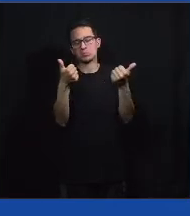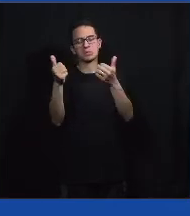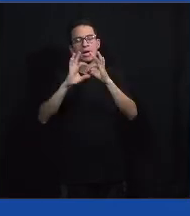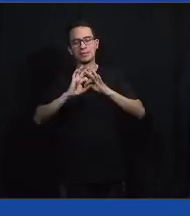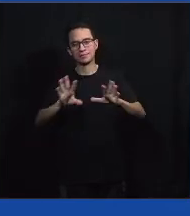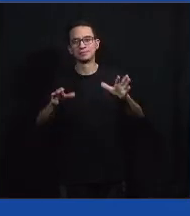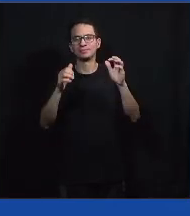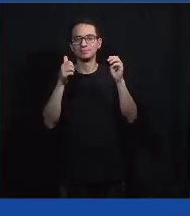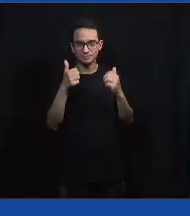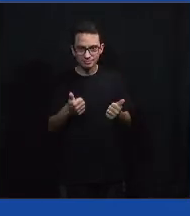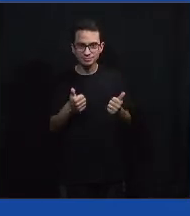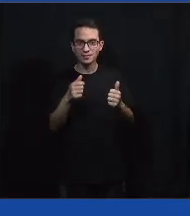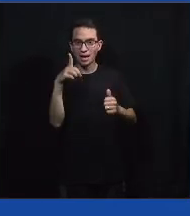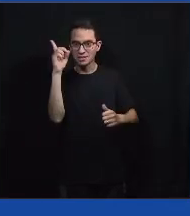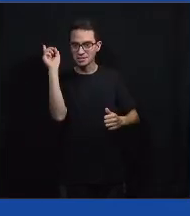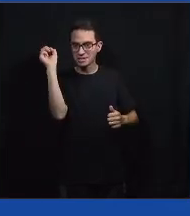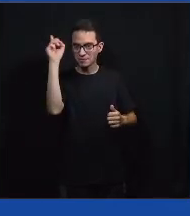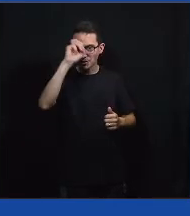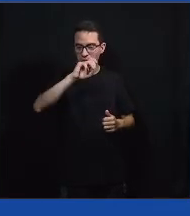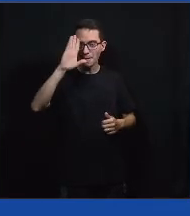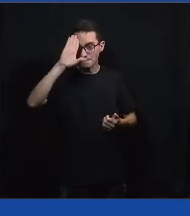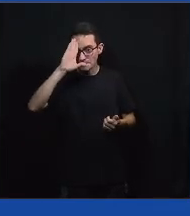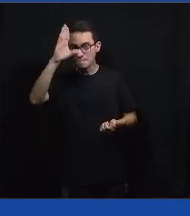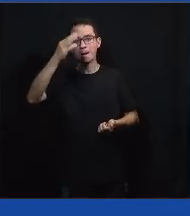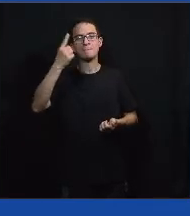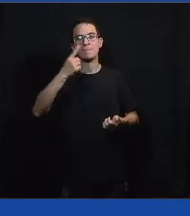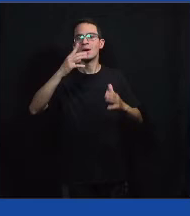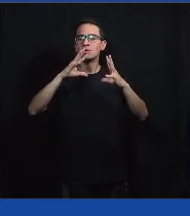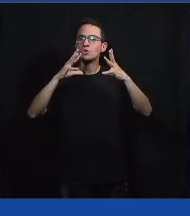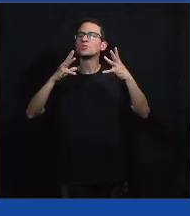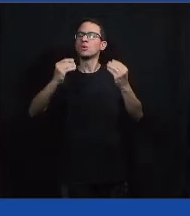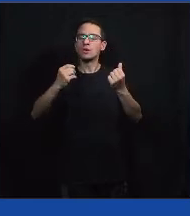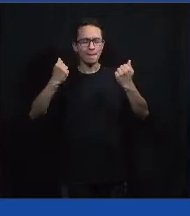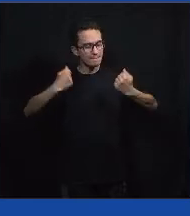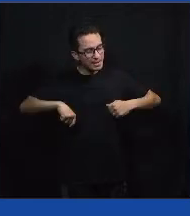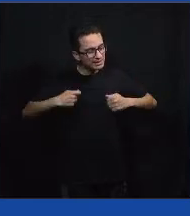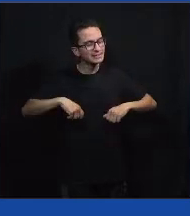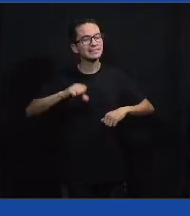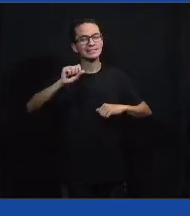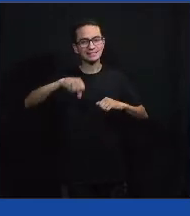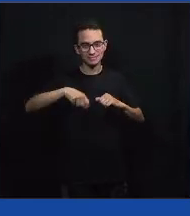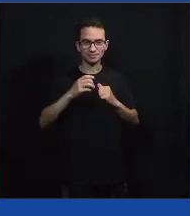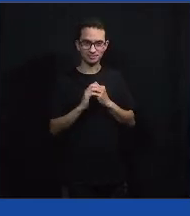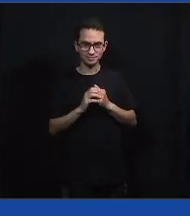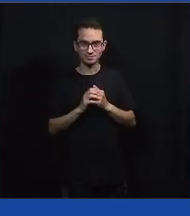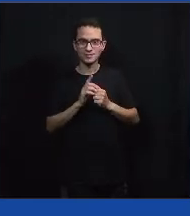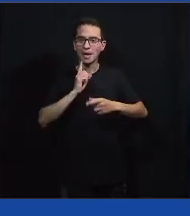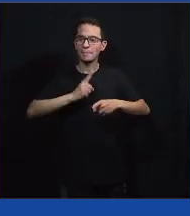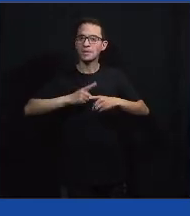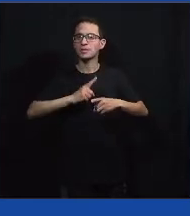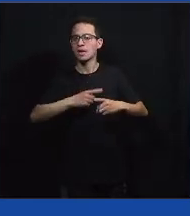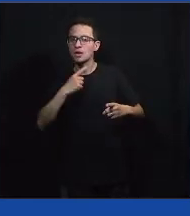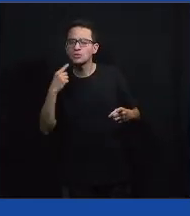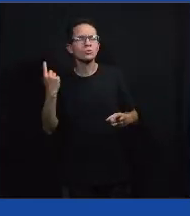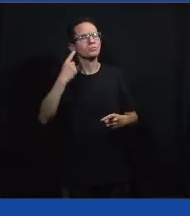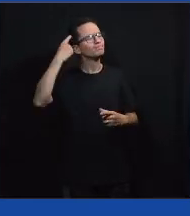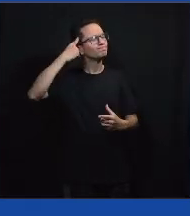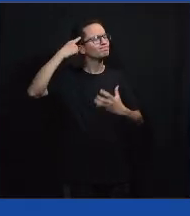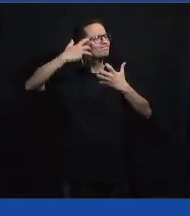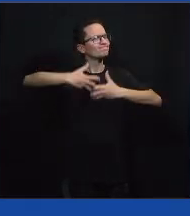Eu acho bem difícil priorizar, mas enfim, é necessário e eu acabei fazendo o seguinte raciocínio,